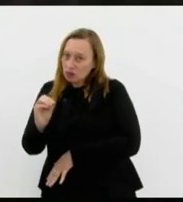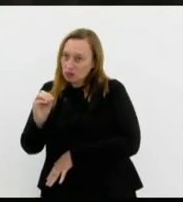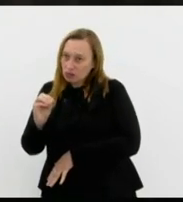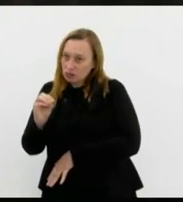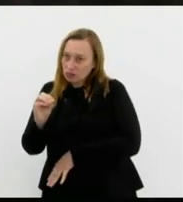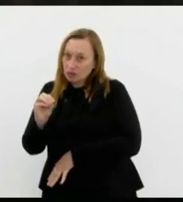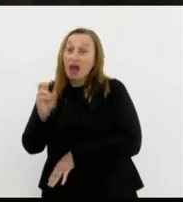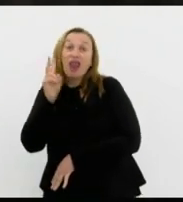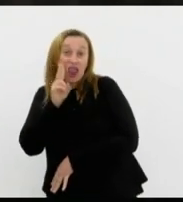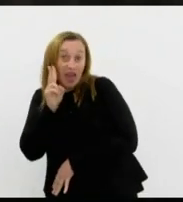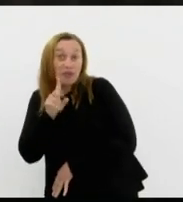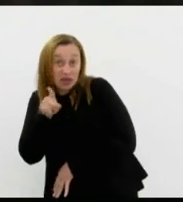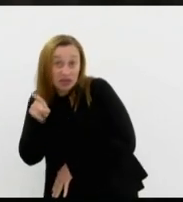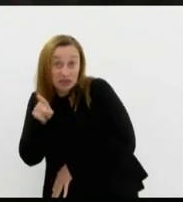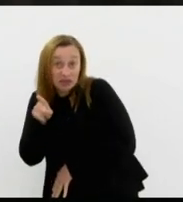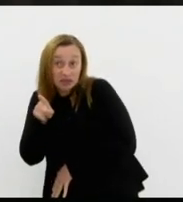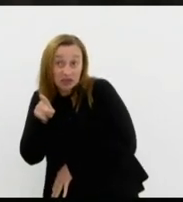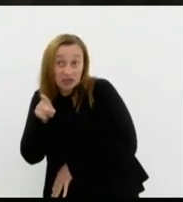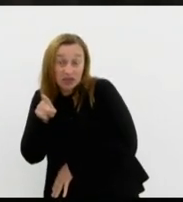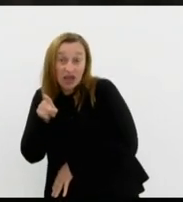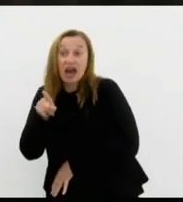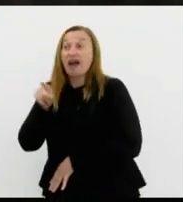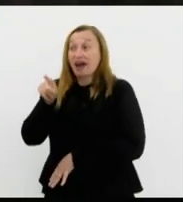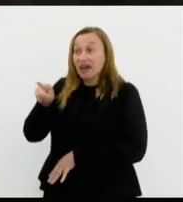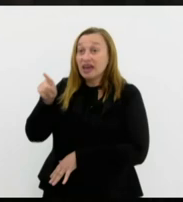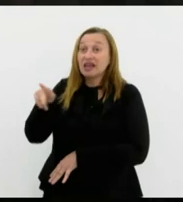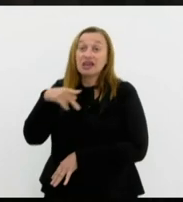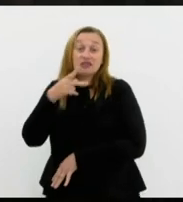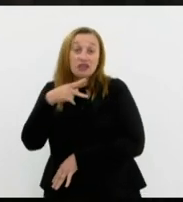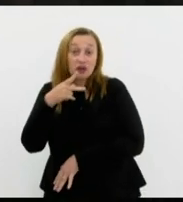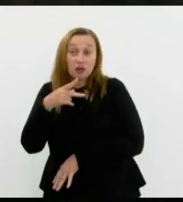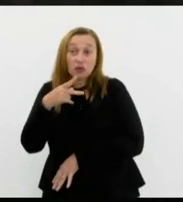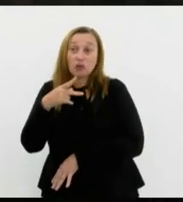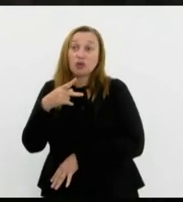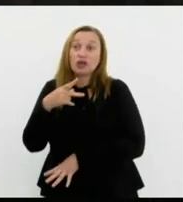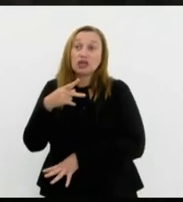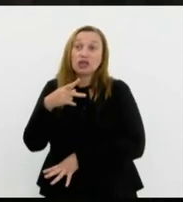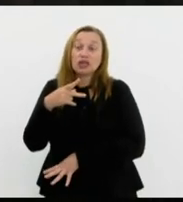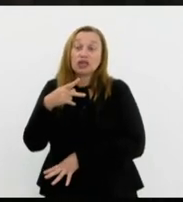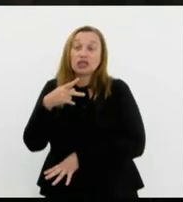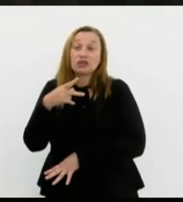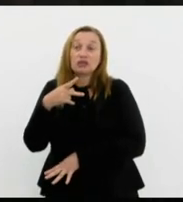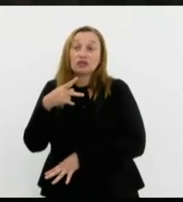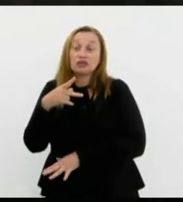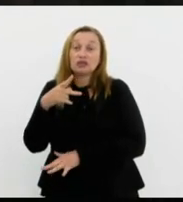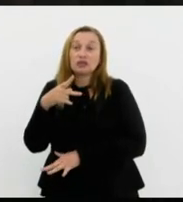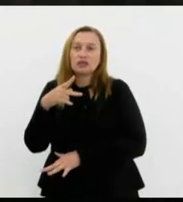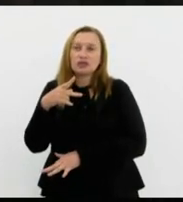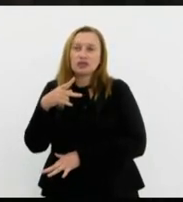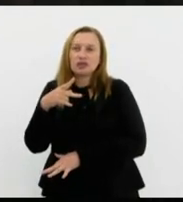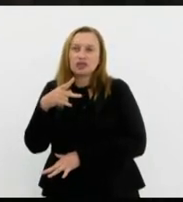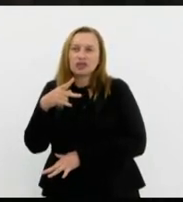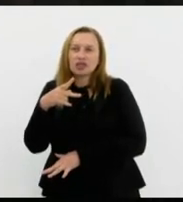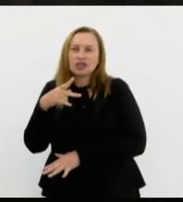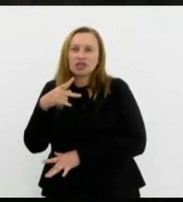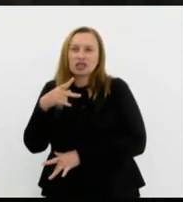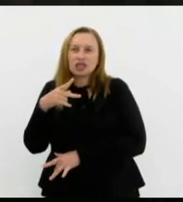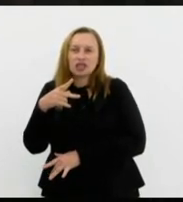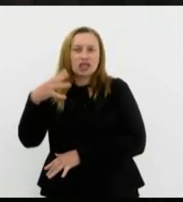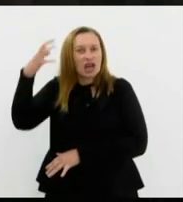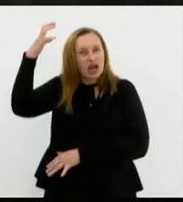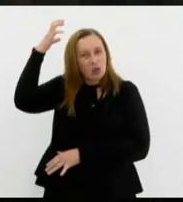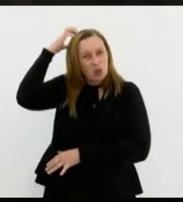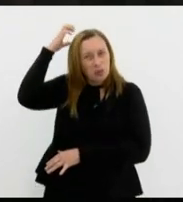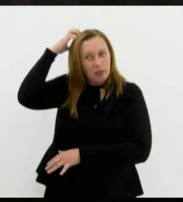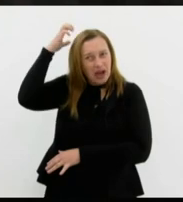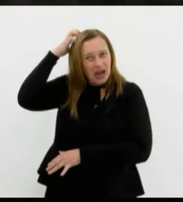lembram-se? Aquele que vibrou quando descobriram que foi a pista a culpada do acidente